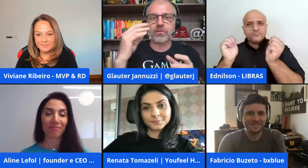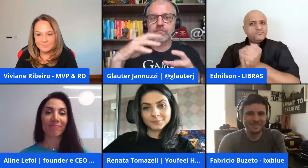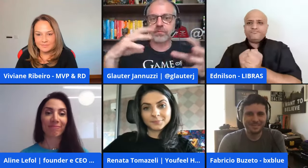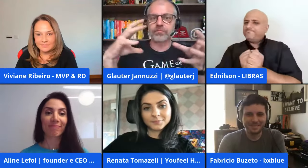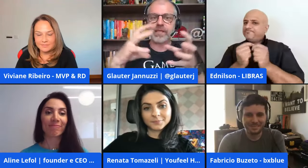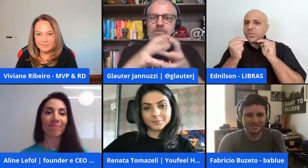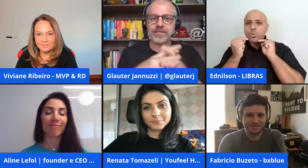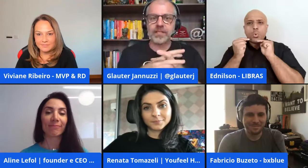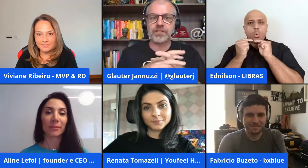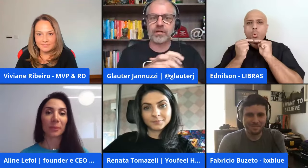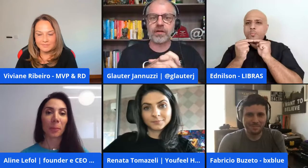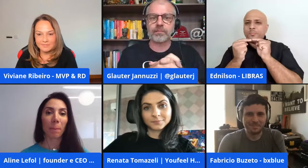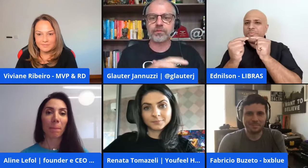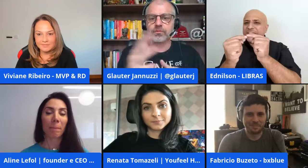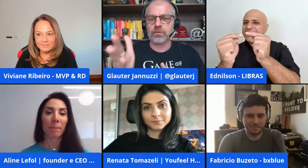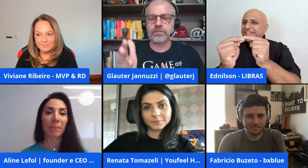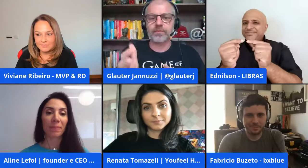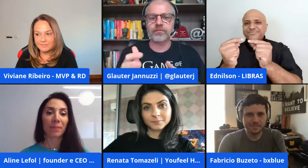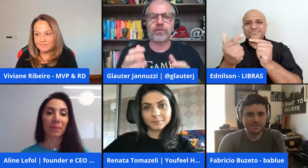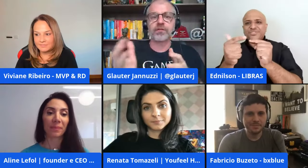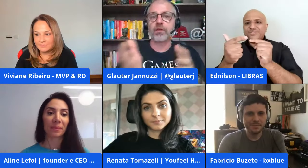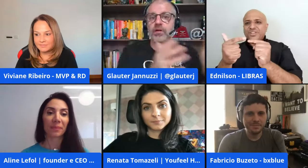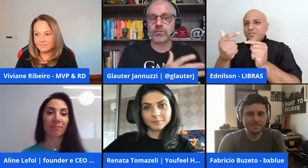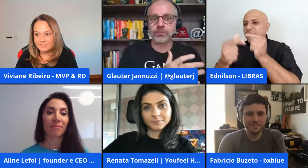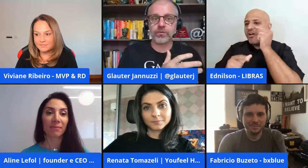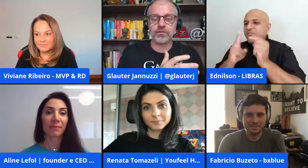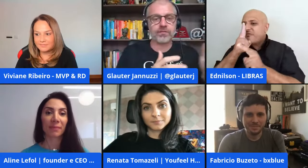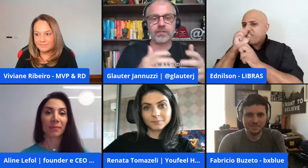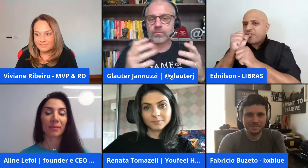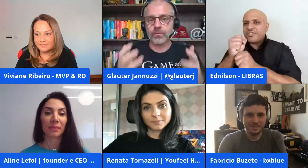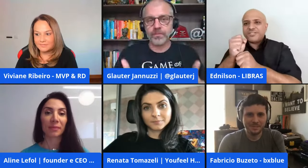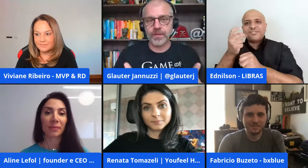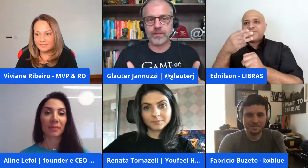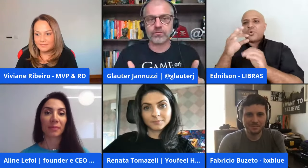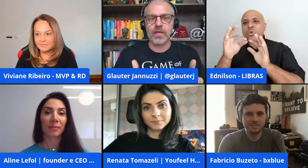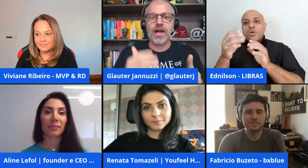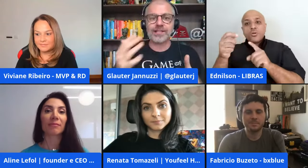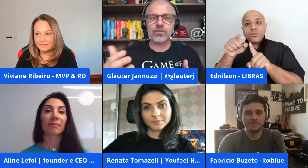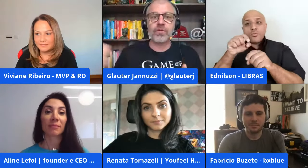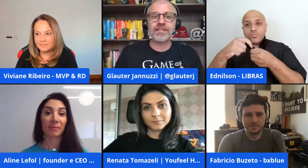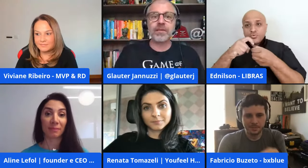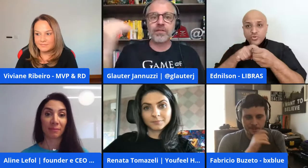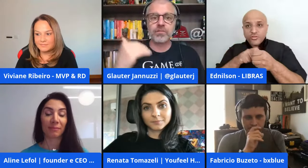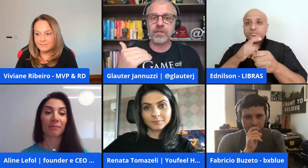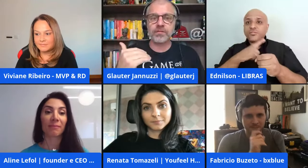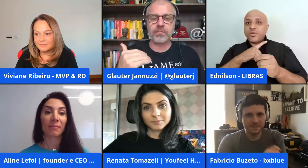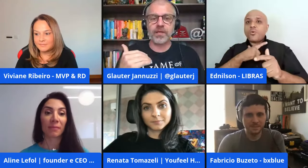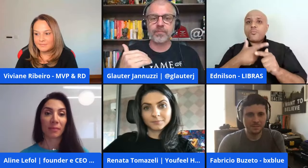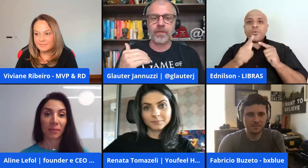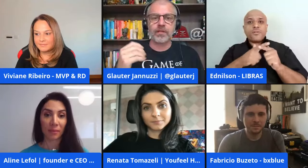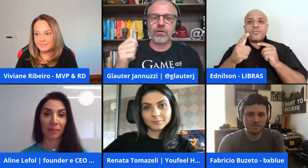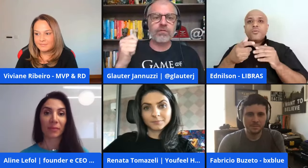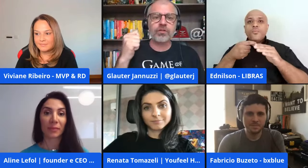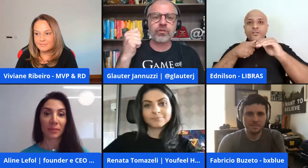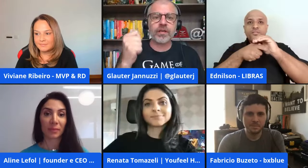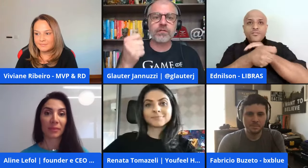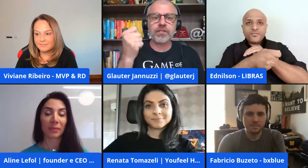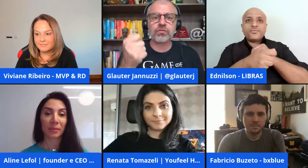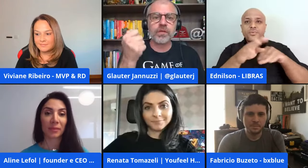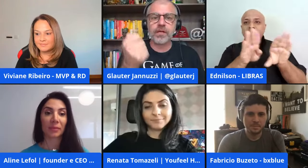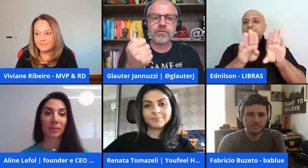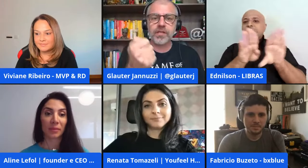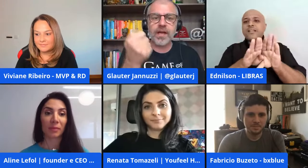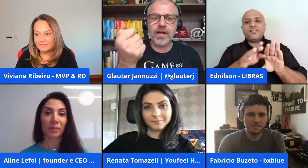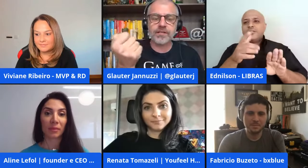bate se você não tem uma sinergia com aquela pessoa como o Fabrício falou você coloca como sócio você vai ter um problemaço assim como receber investimento também não é um investidor